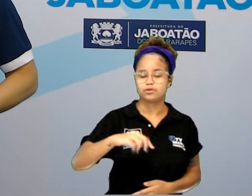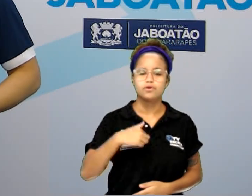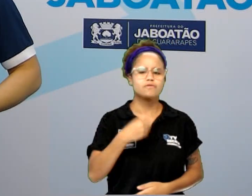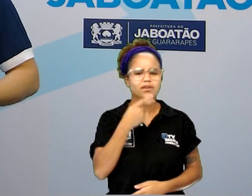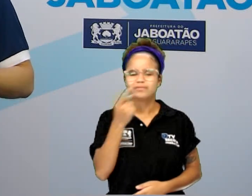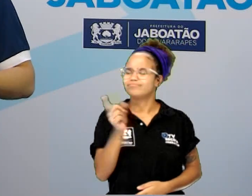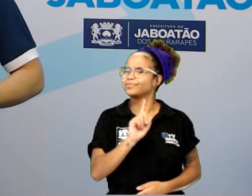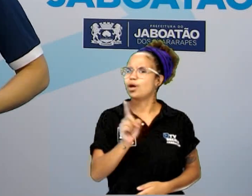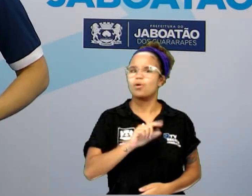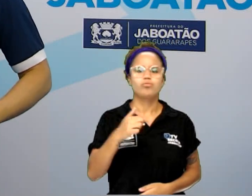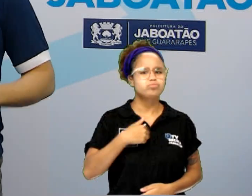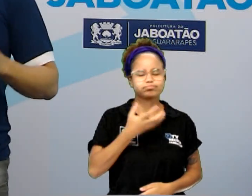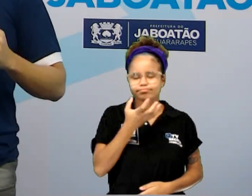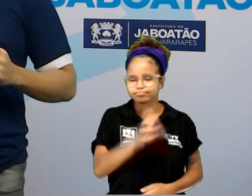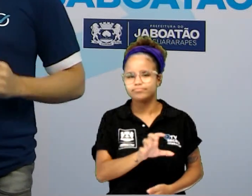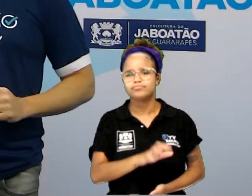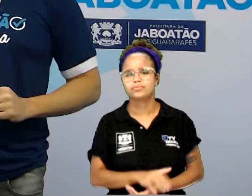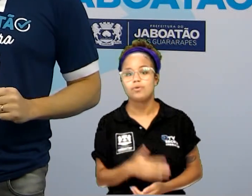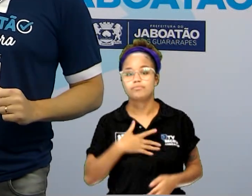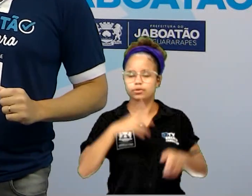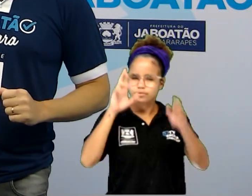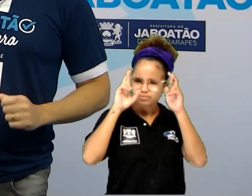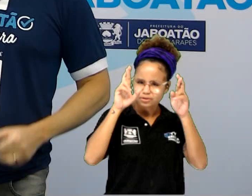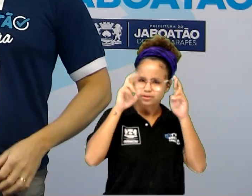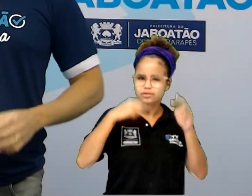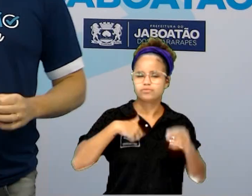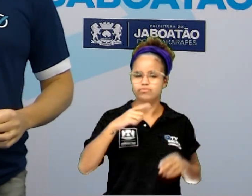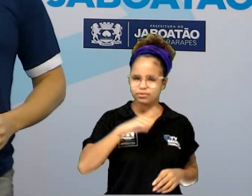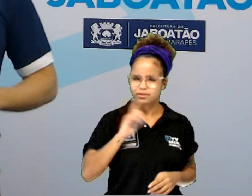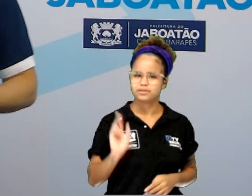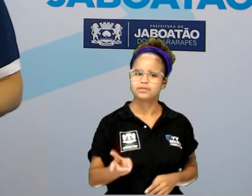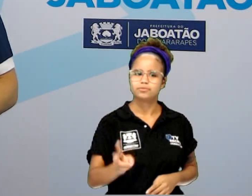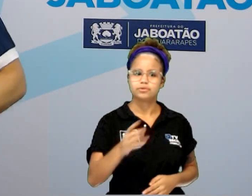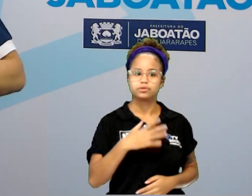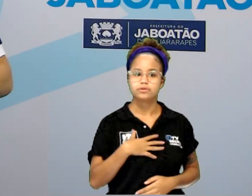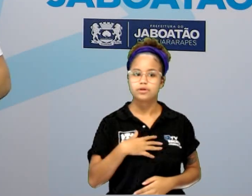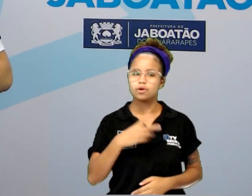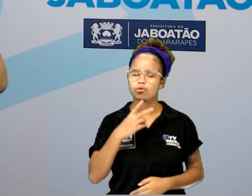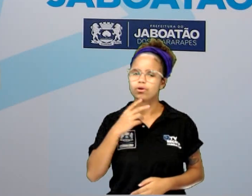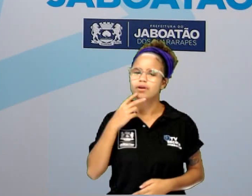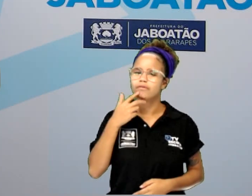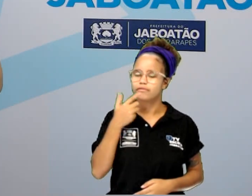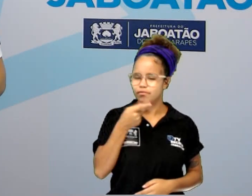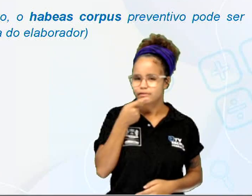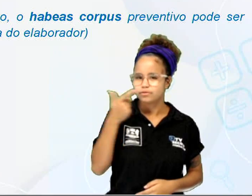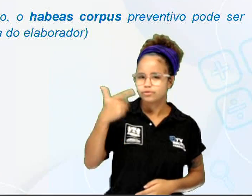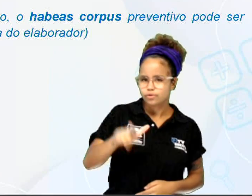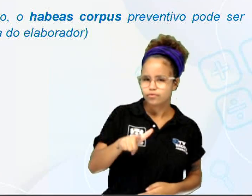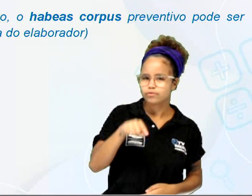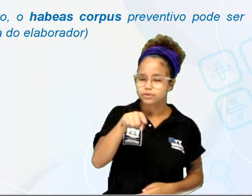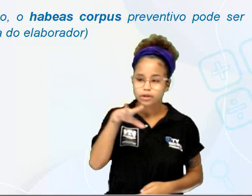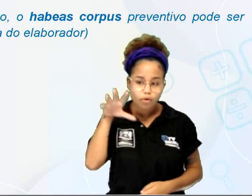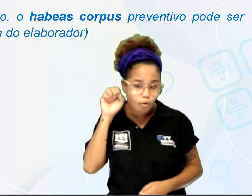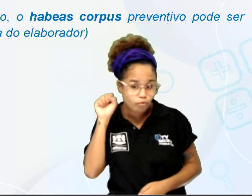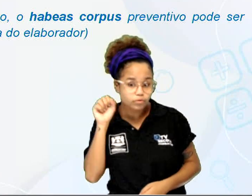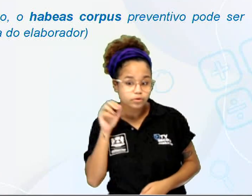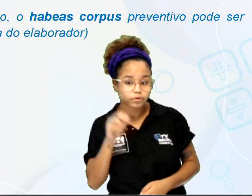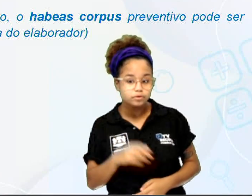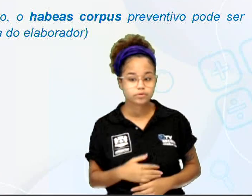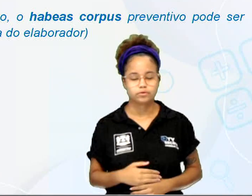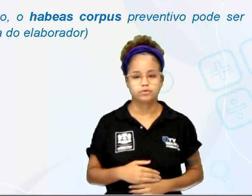não admito, minha esperança é imortal. Eu repito, ouviram? Imortal. Sei que não dá